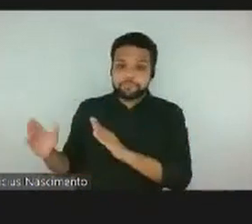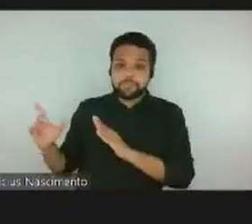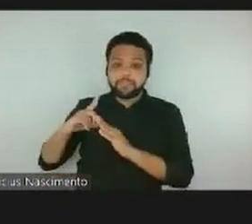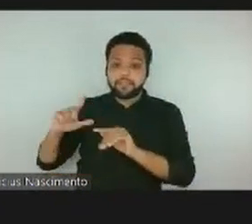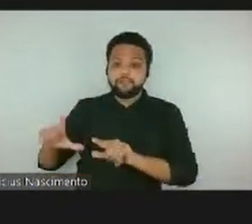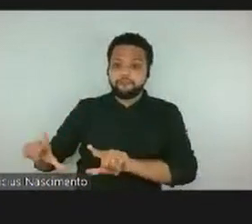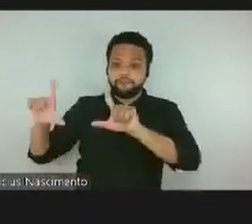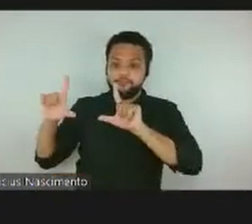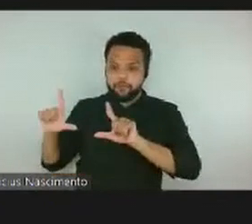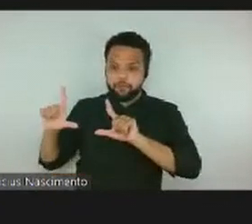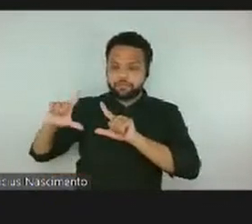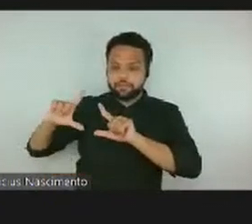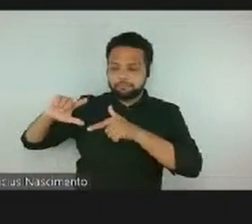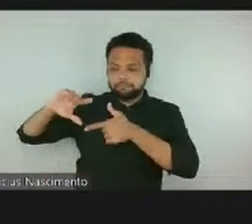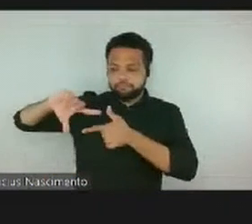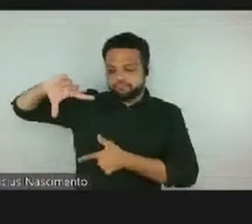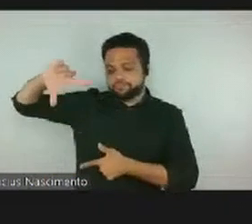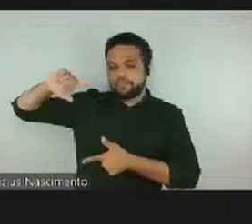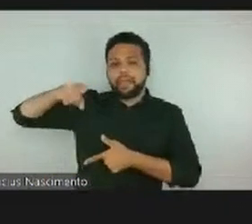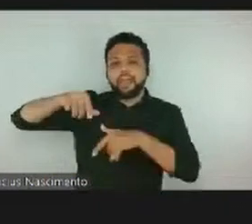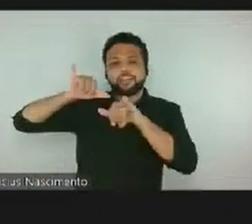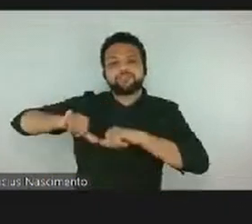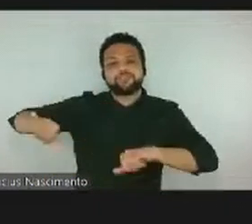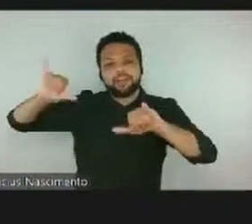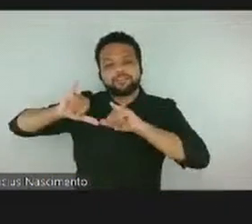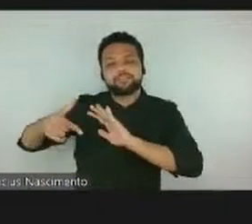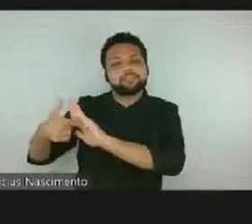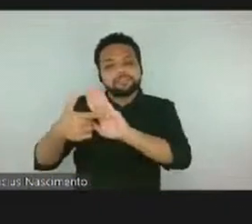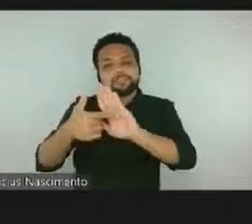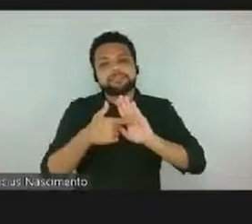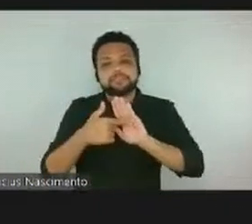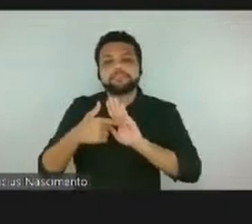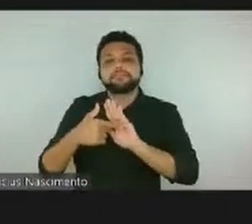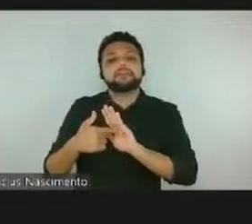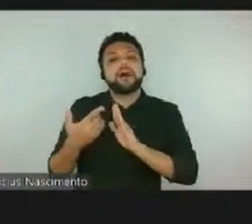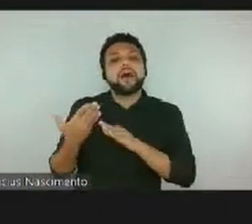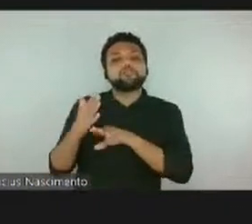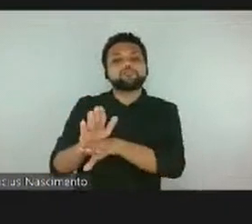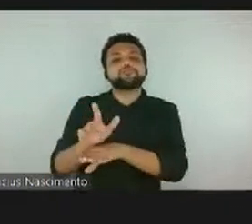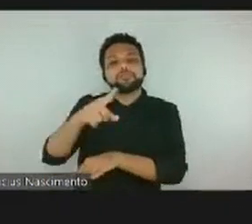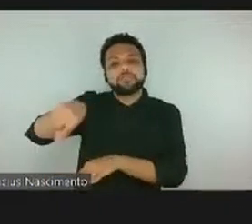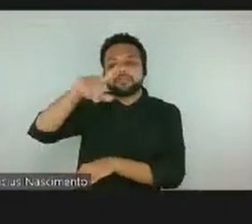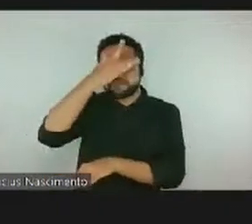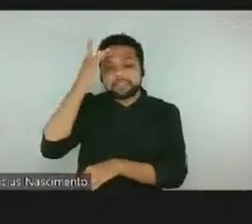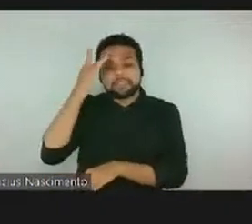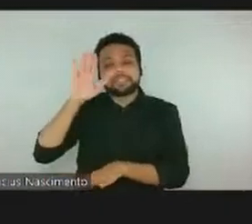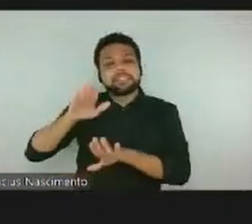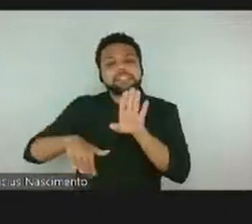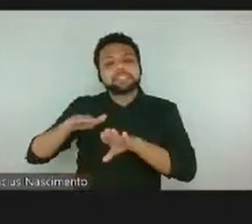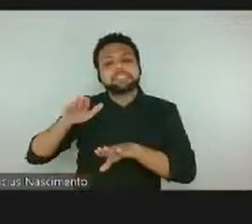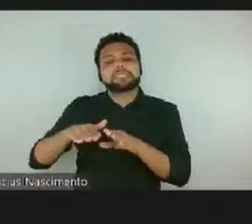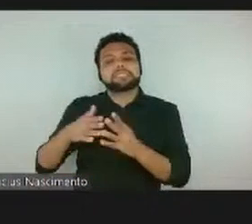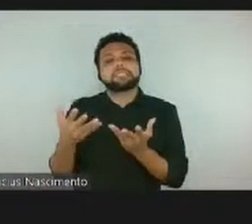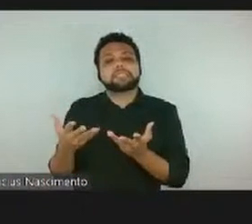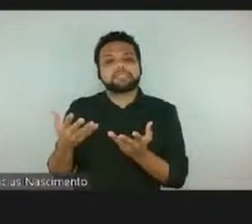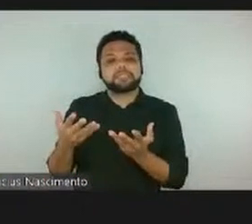porque ele traz referências para leituras, para às vezes estender um pouco